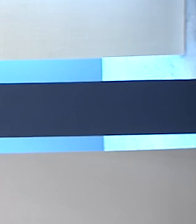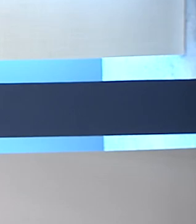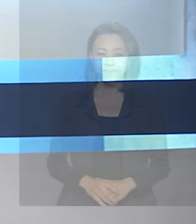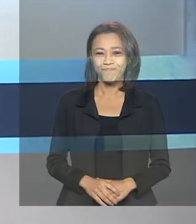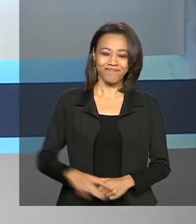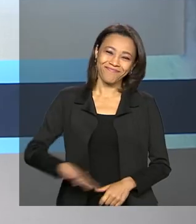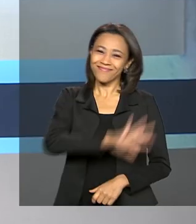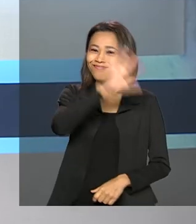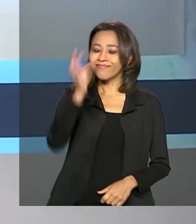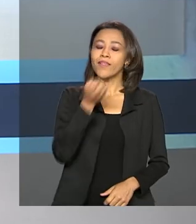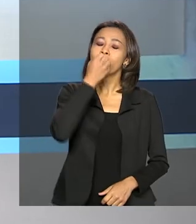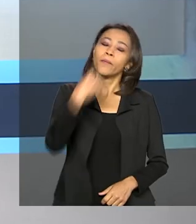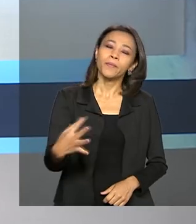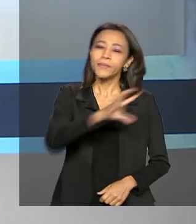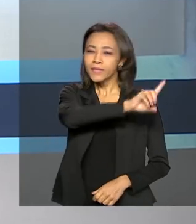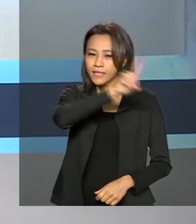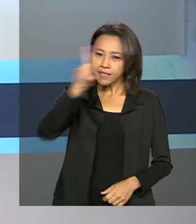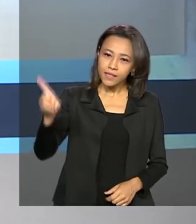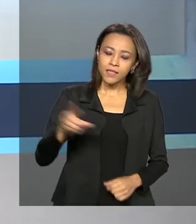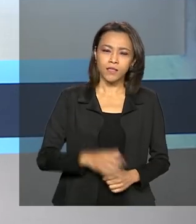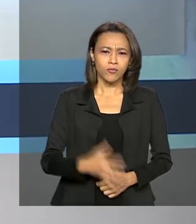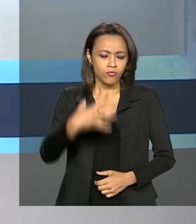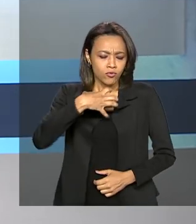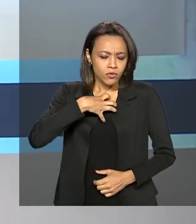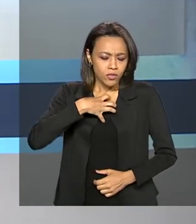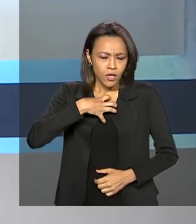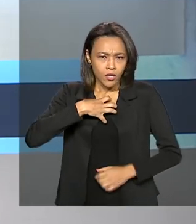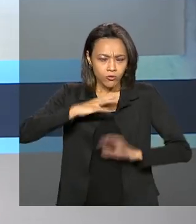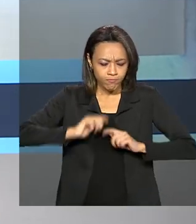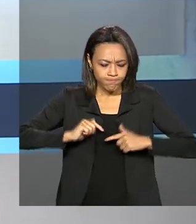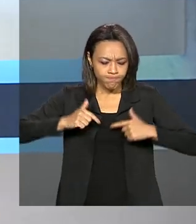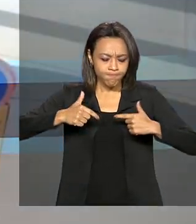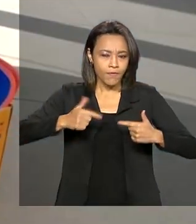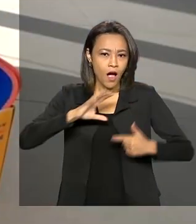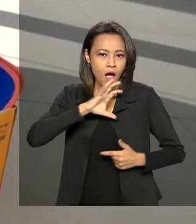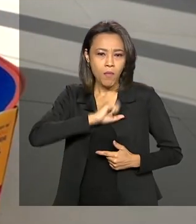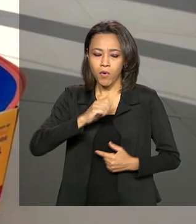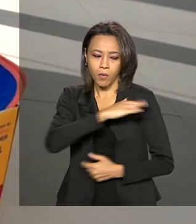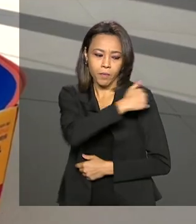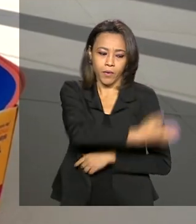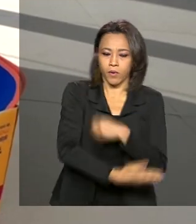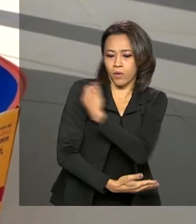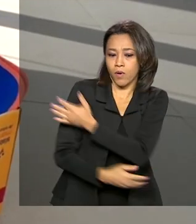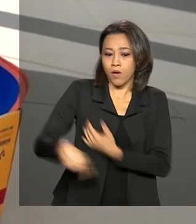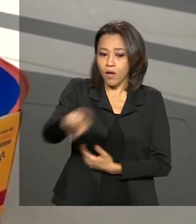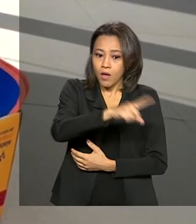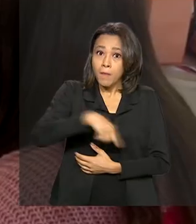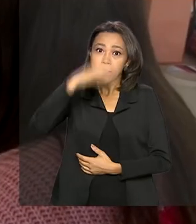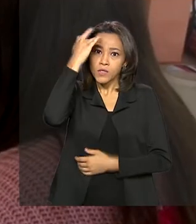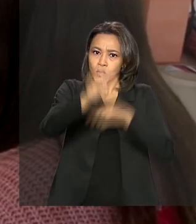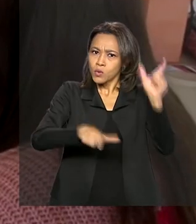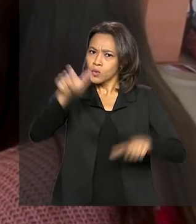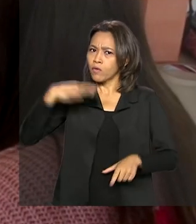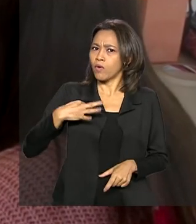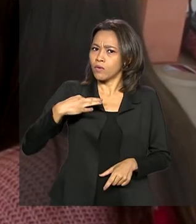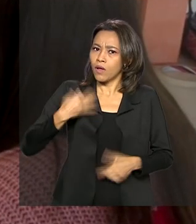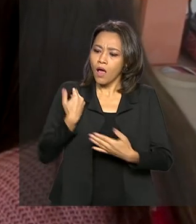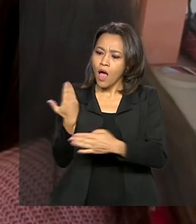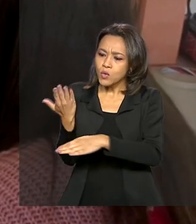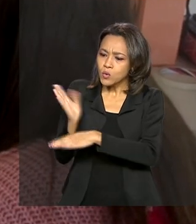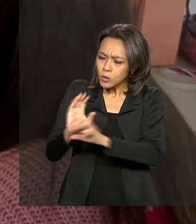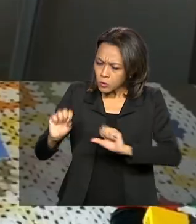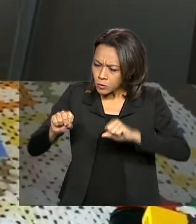Olá, bom dia! Um ato de amor ao próximo. Voluntários se dedicam a ajudar quem mais